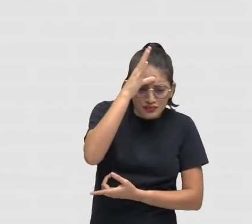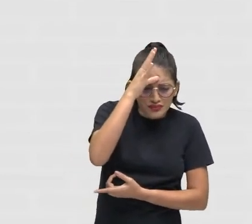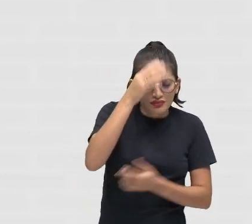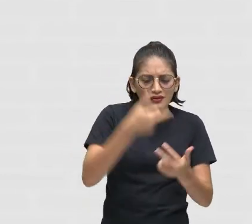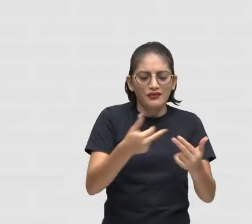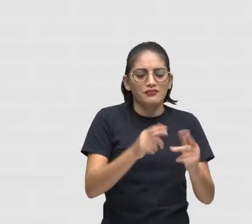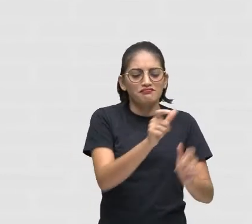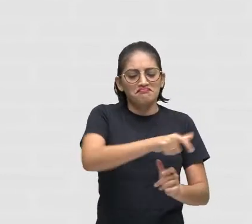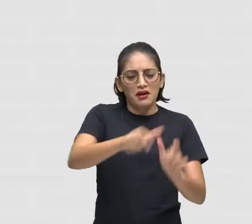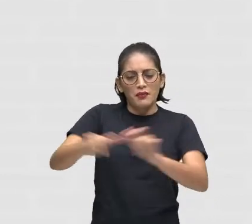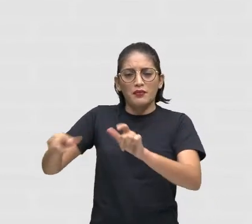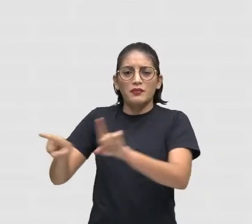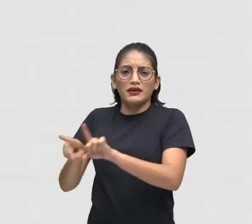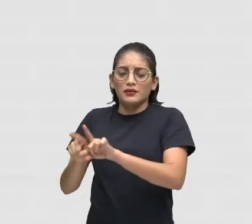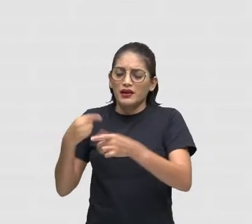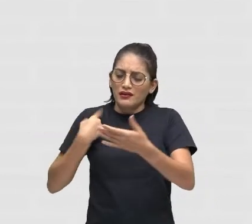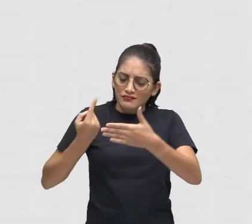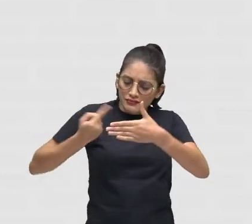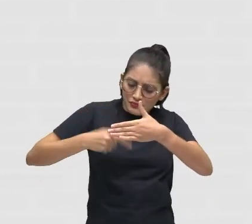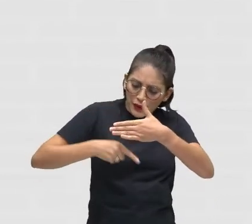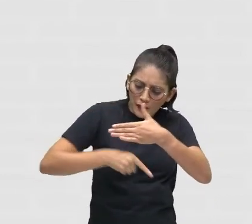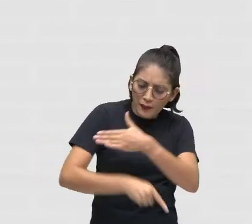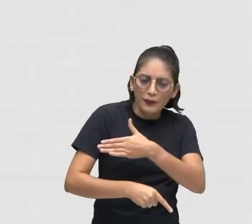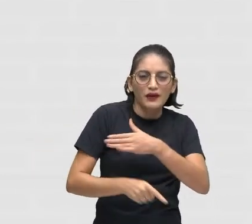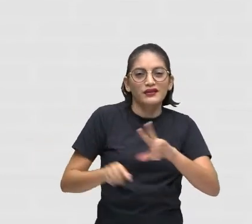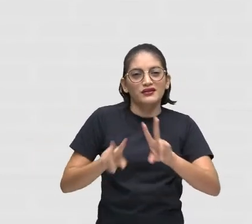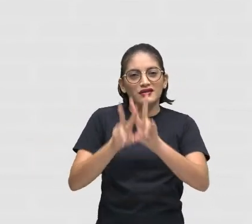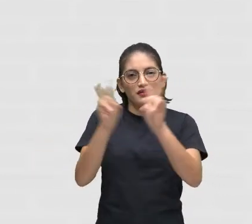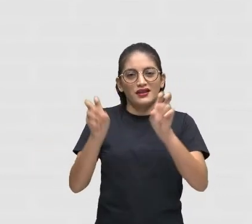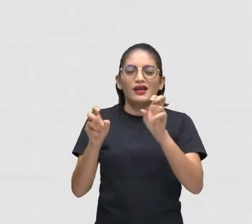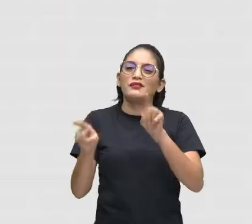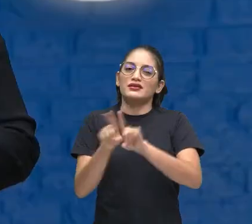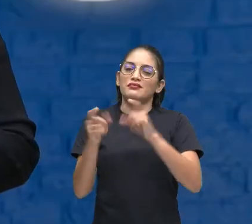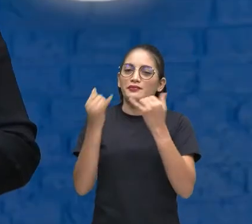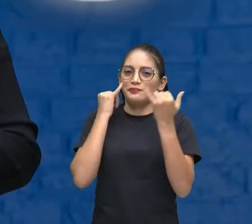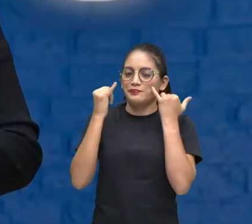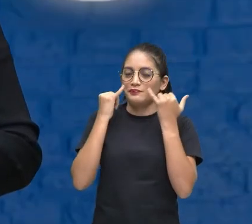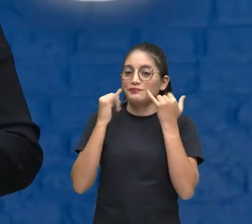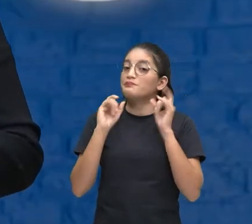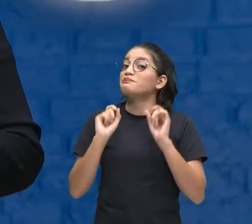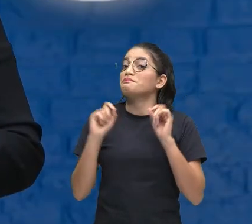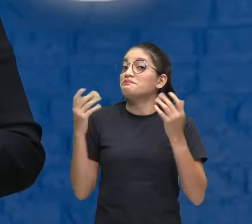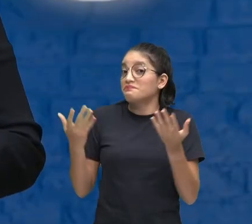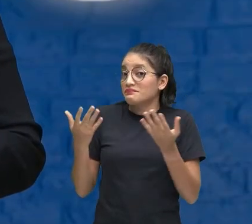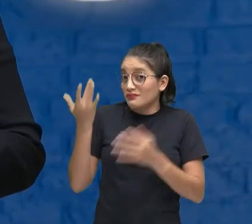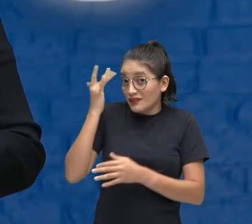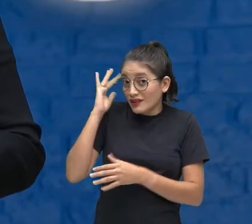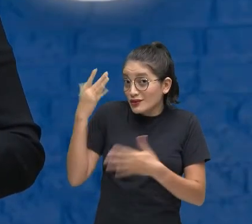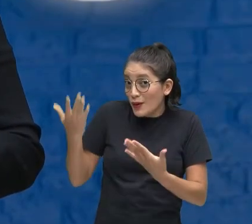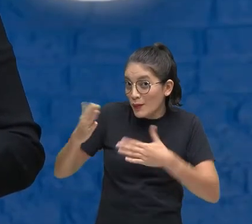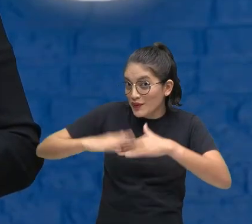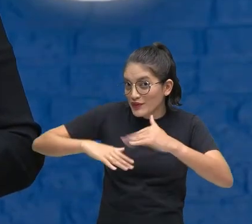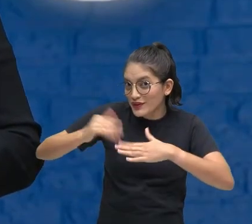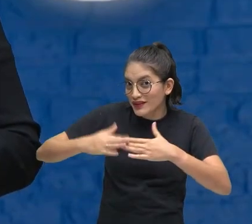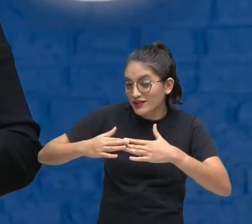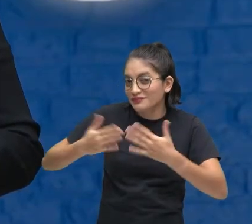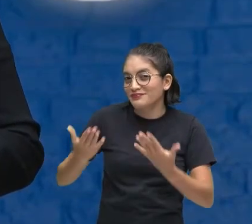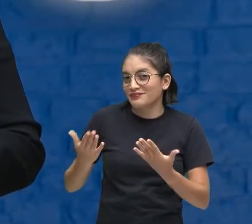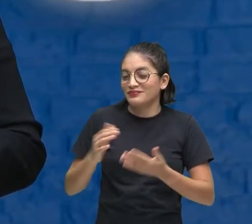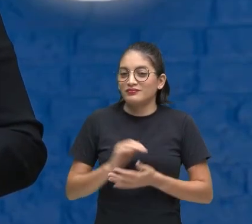conhecimento A nos aprofundar Sobre determinadas informações E aí Já sabem que profissional é esse?